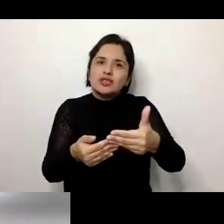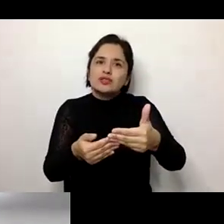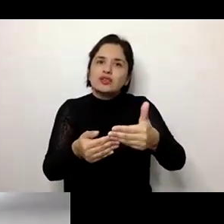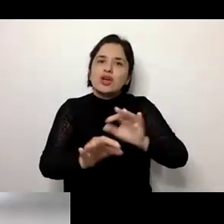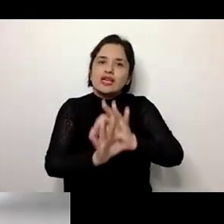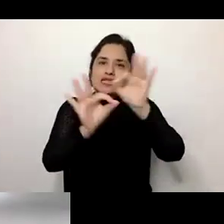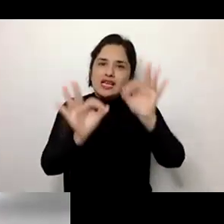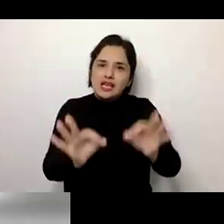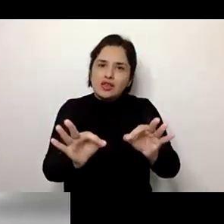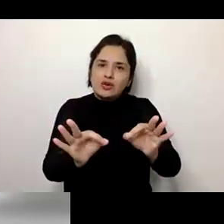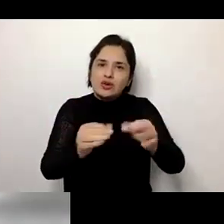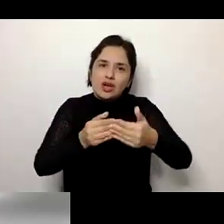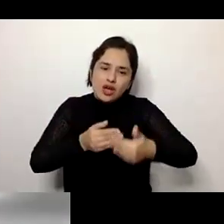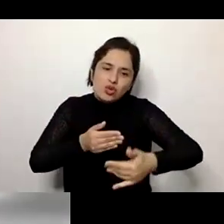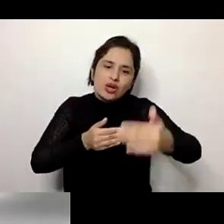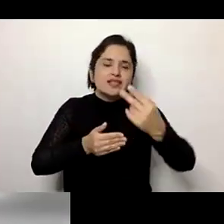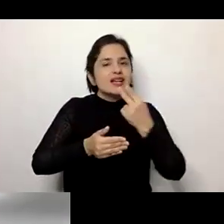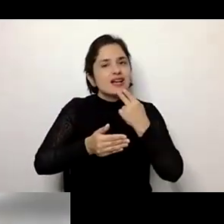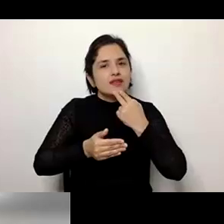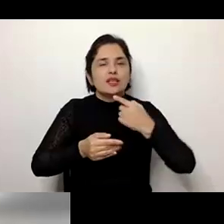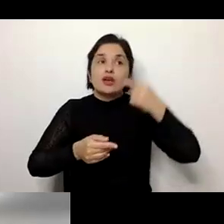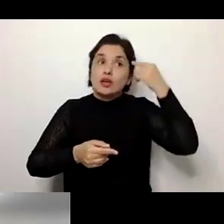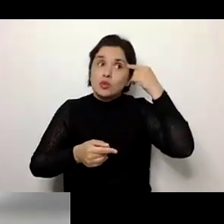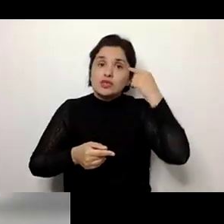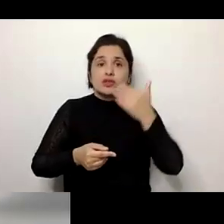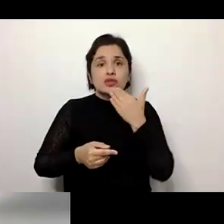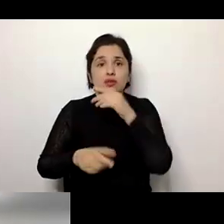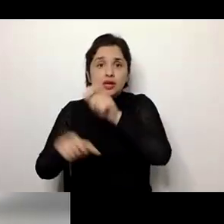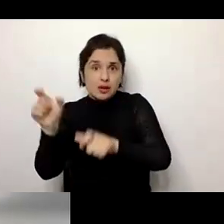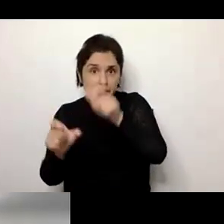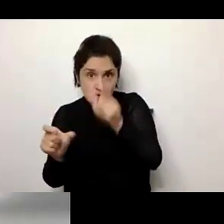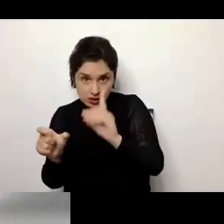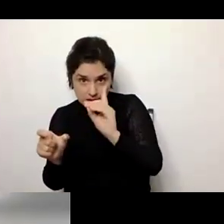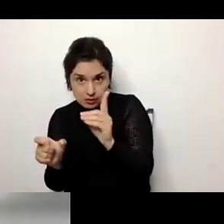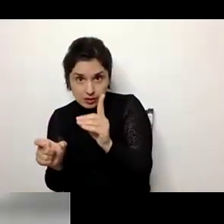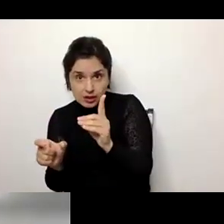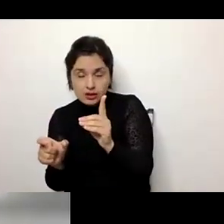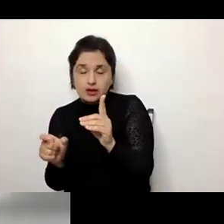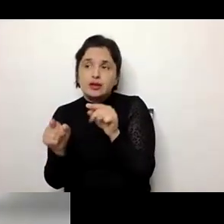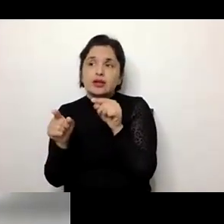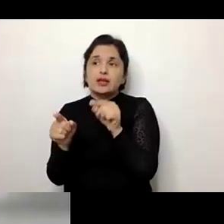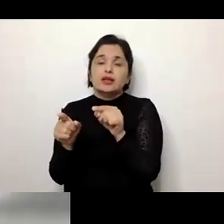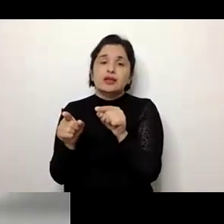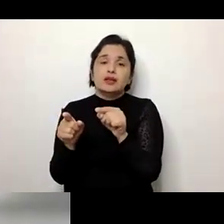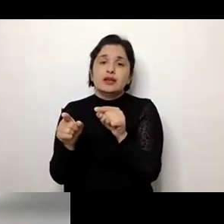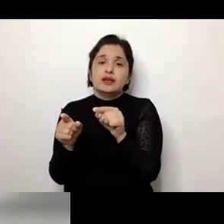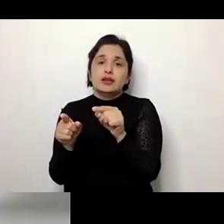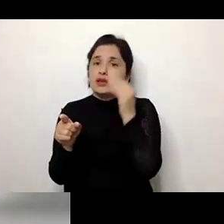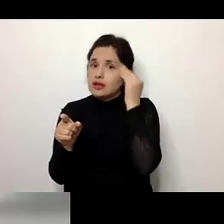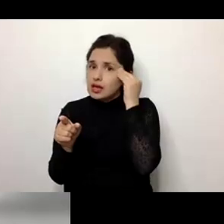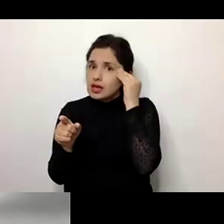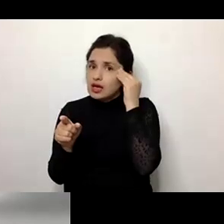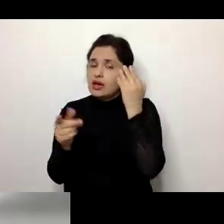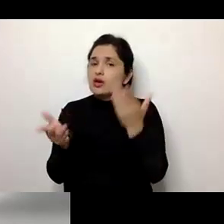educativos ao longo da vida e pensando nas pessoas com deficiência intelectual é o nosso papel